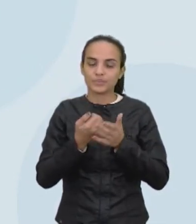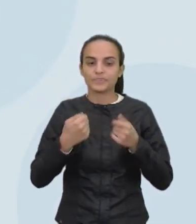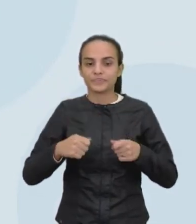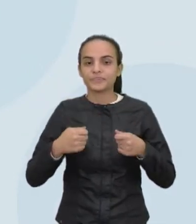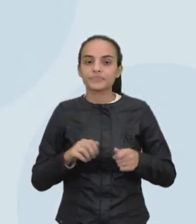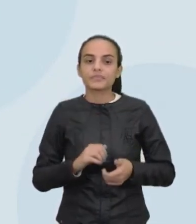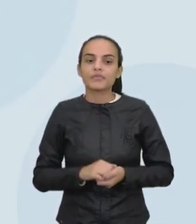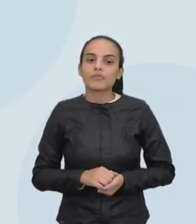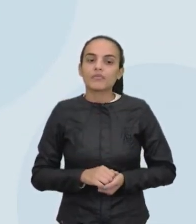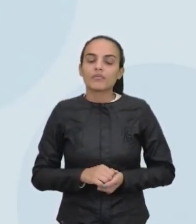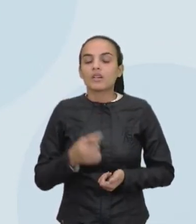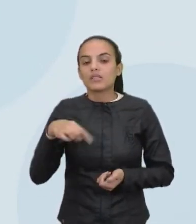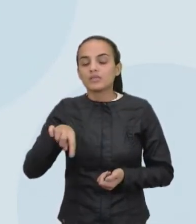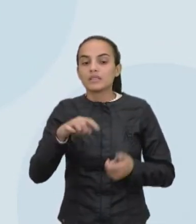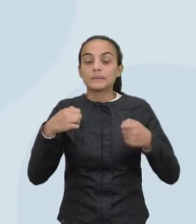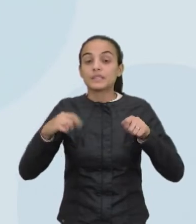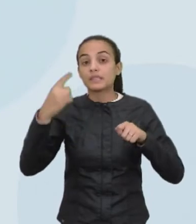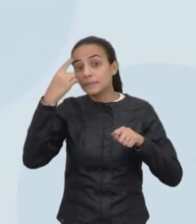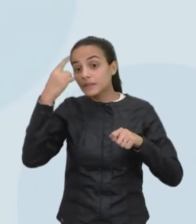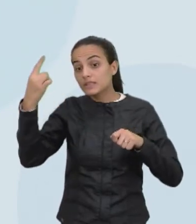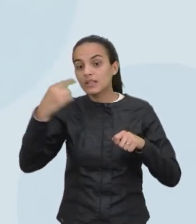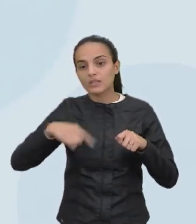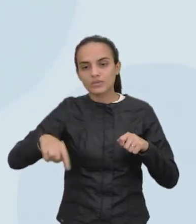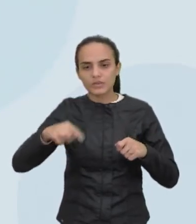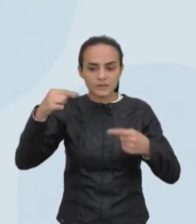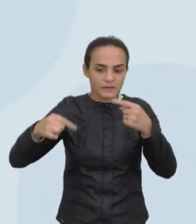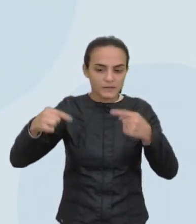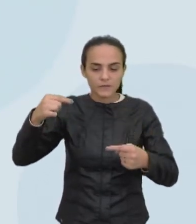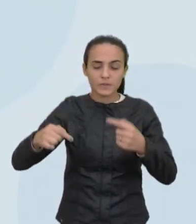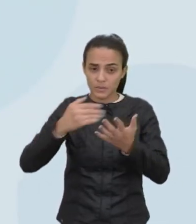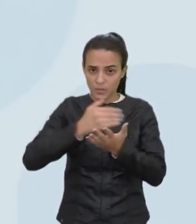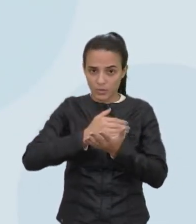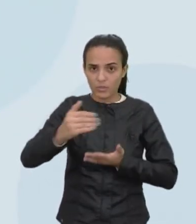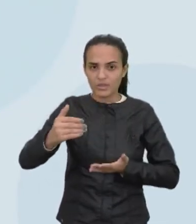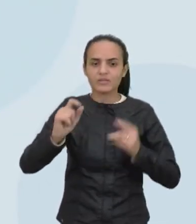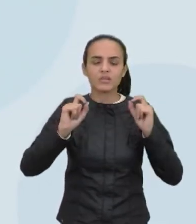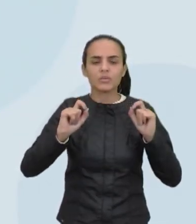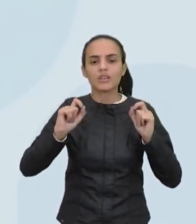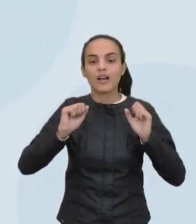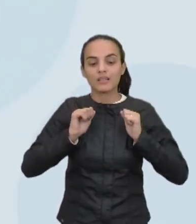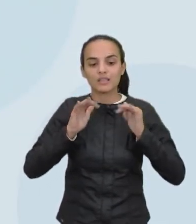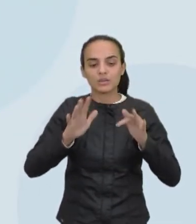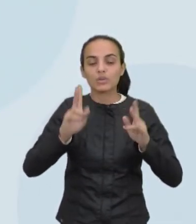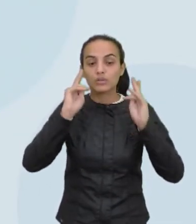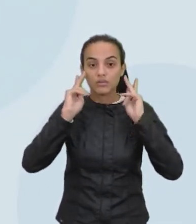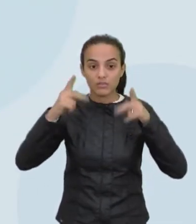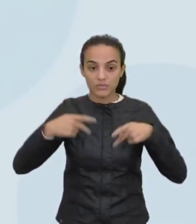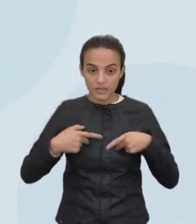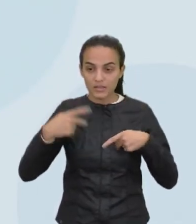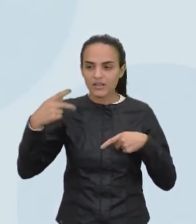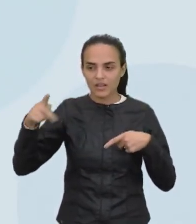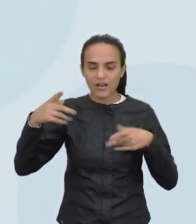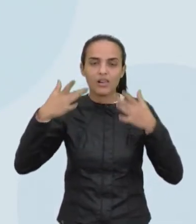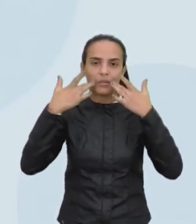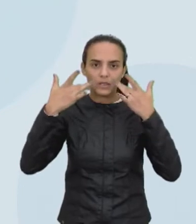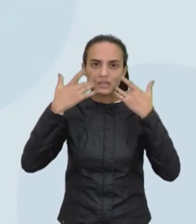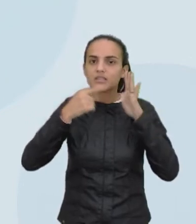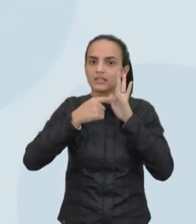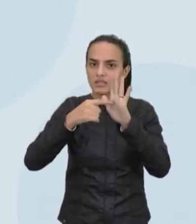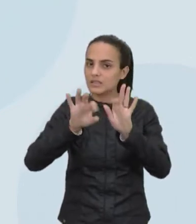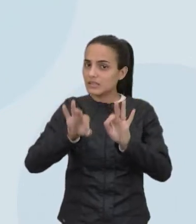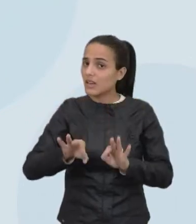e aí a gente tem que pensar, que era algo que a gente estava discutindo lá no início, que as ações humanas, elas apresentam